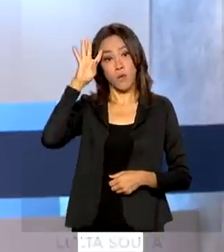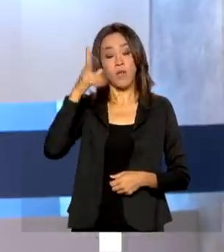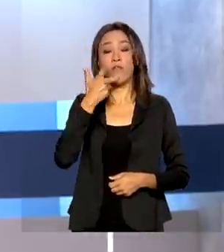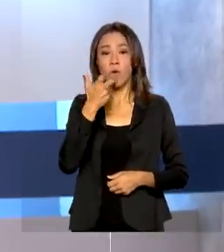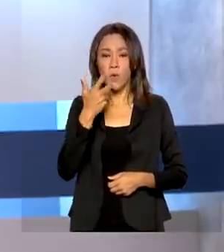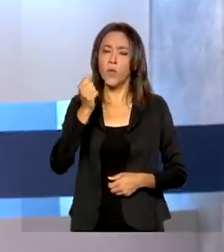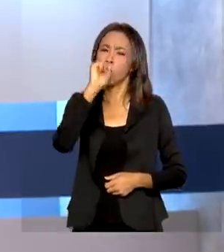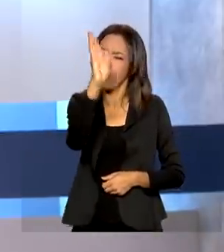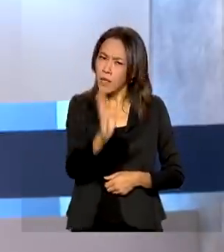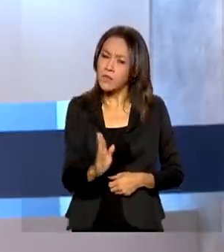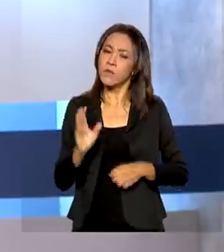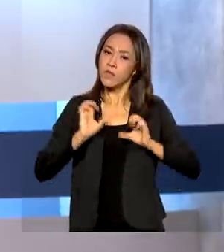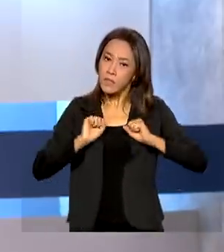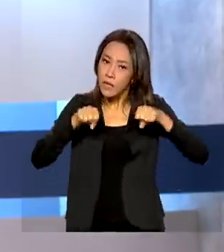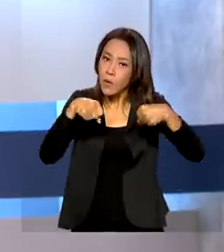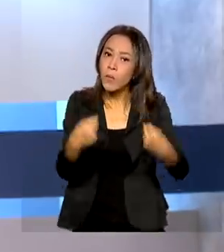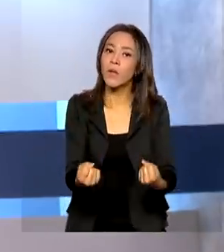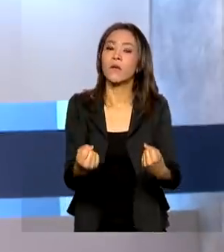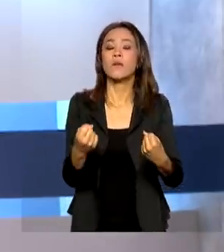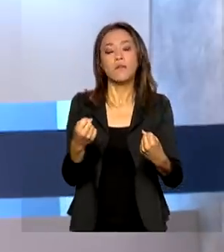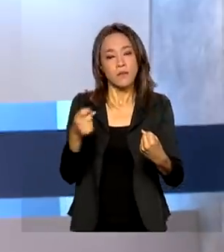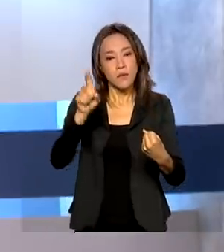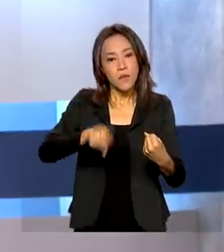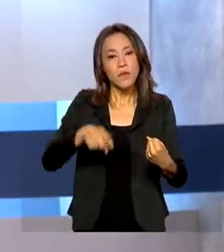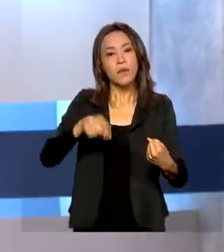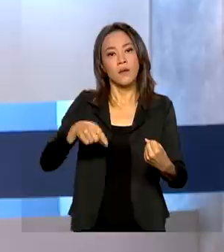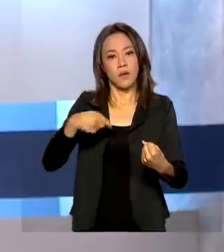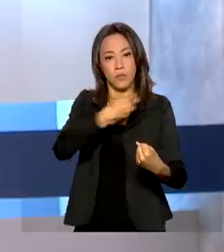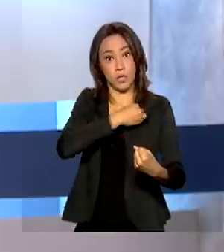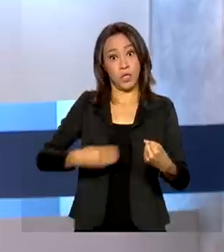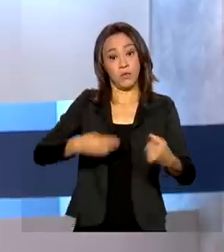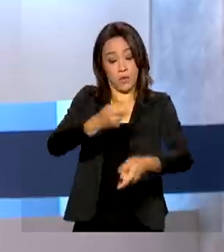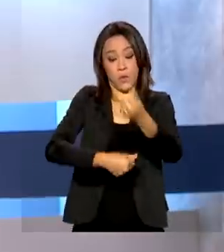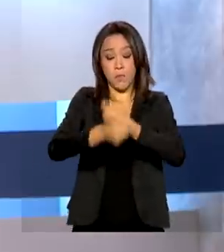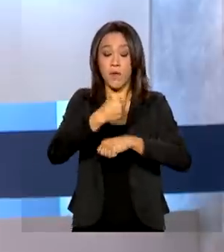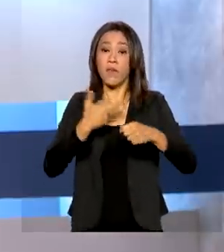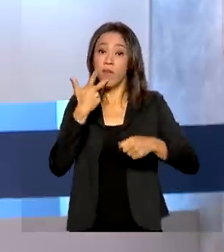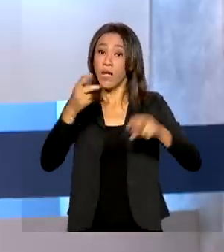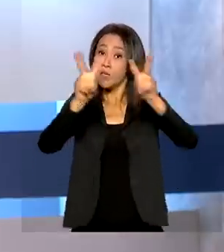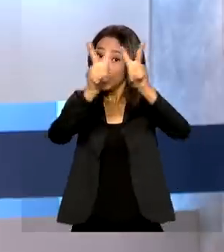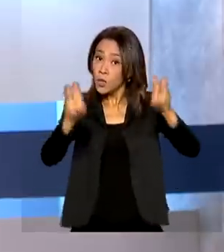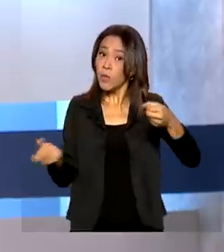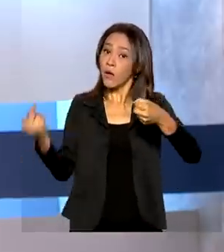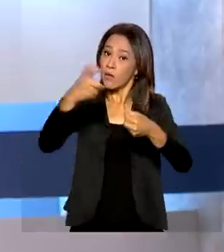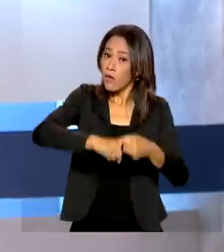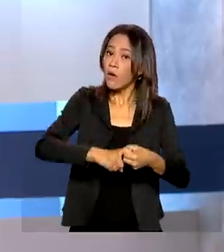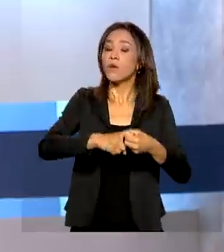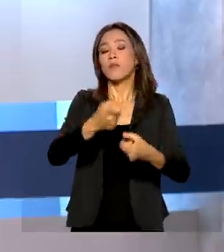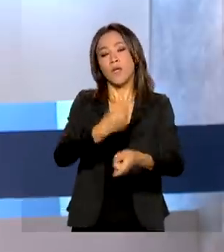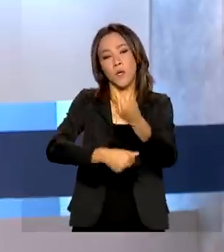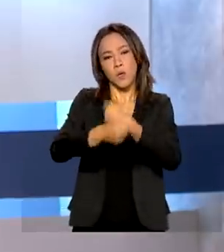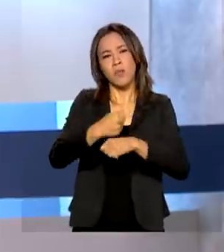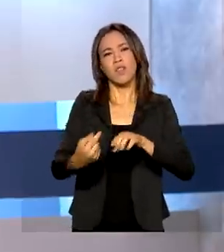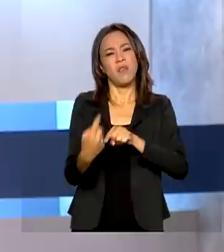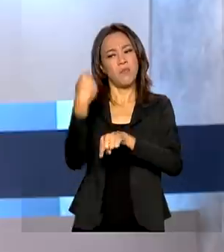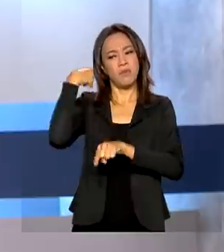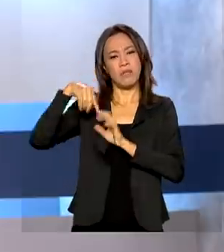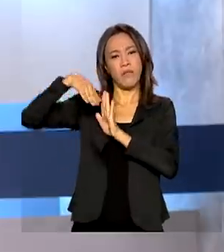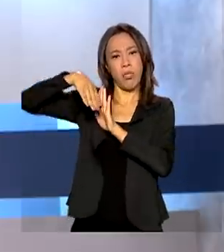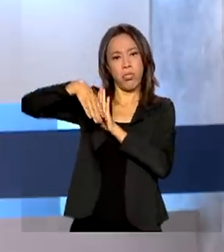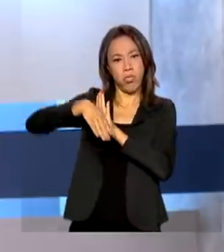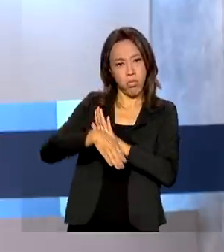recuperando em V. Esse é um termo usado por economistas para falar da retomada intensa depois de uma queda econômica.